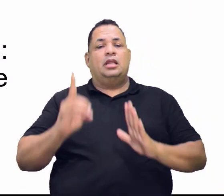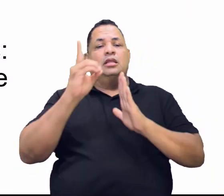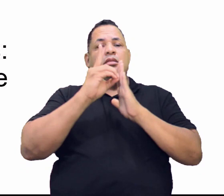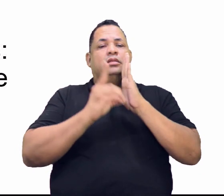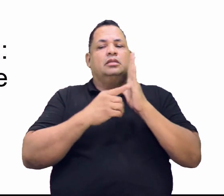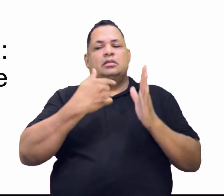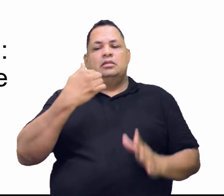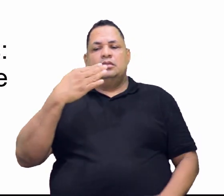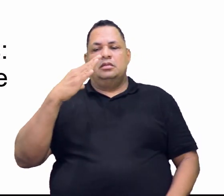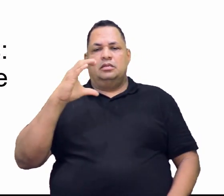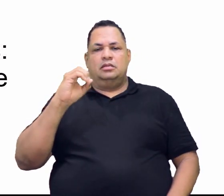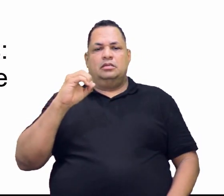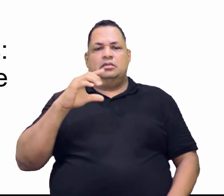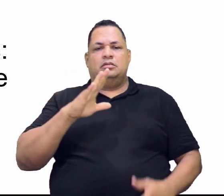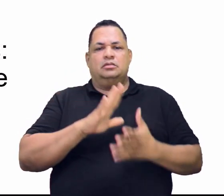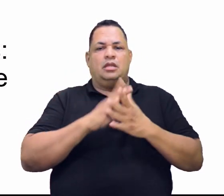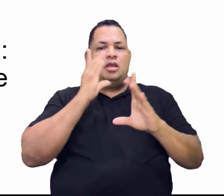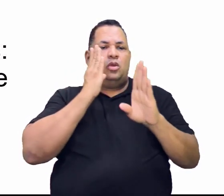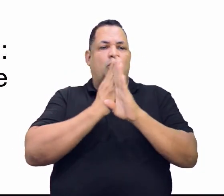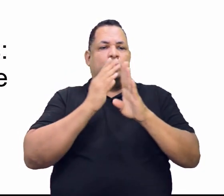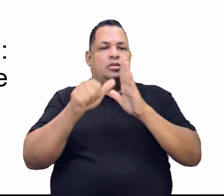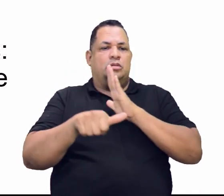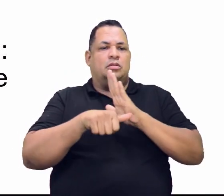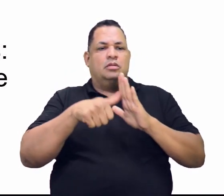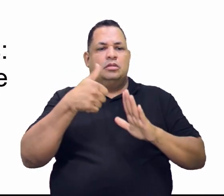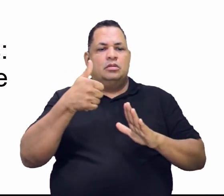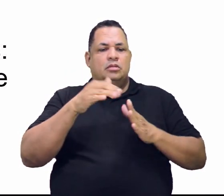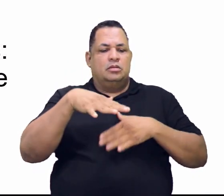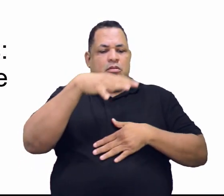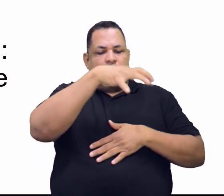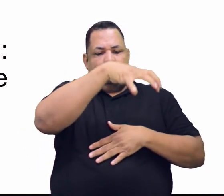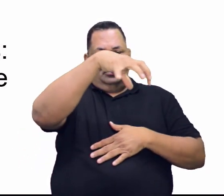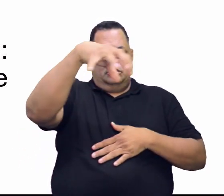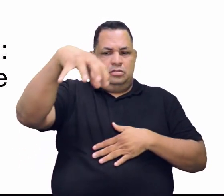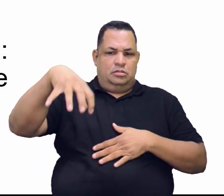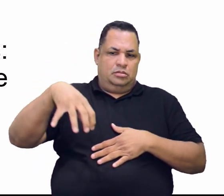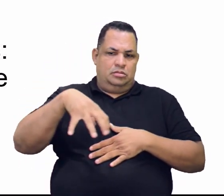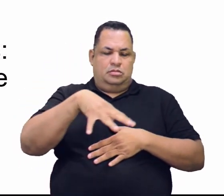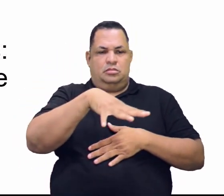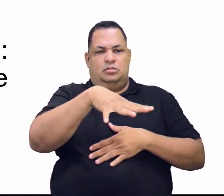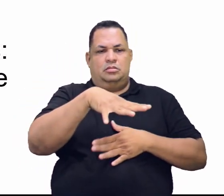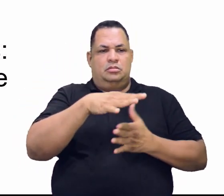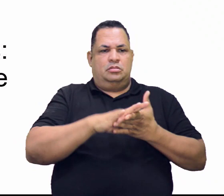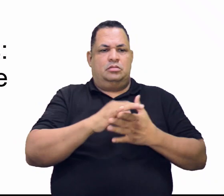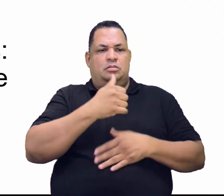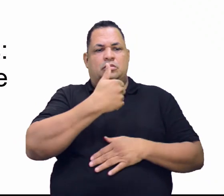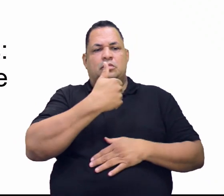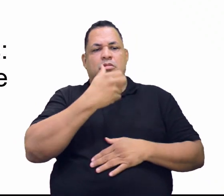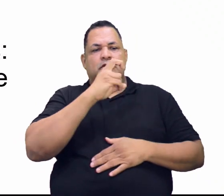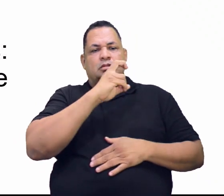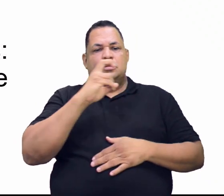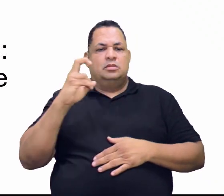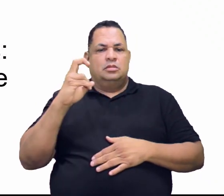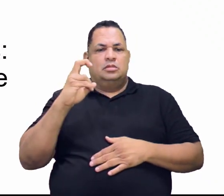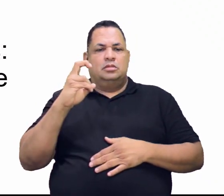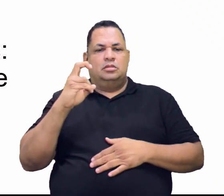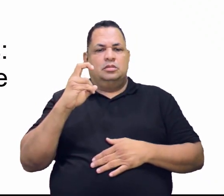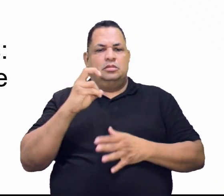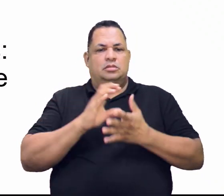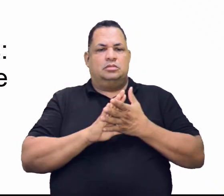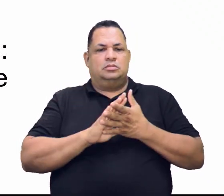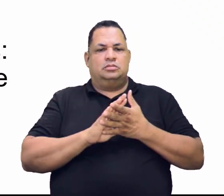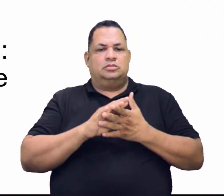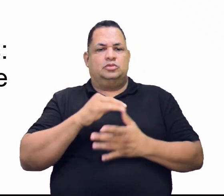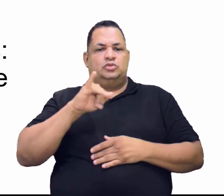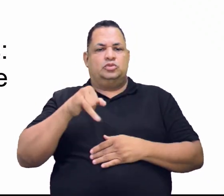Na década de 50, houve então a descoberta dos primeiros aluviões. Em 55, o